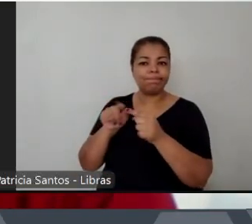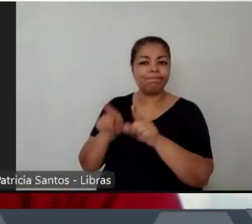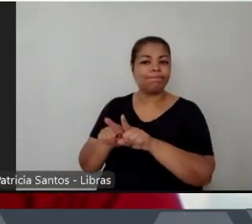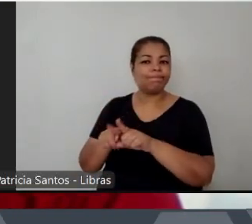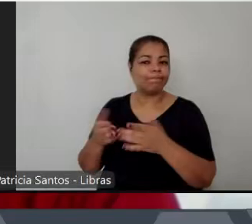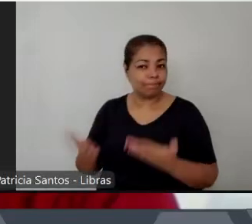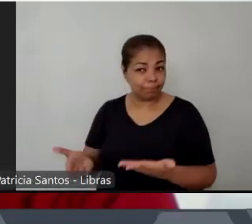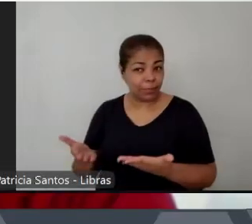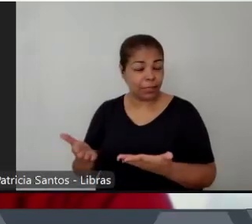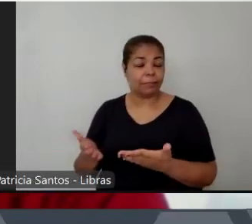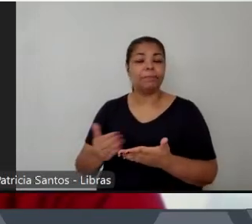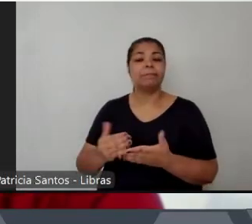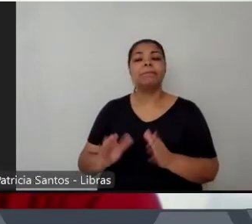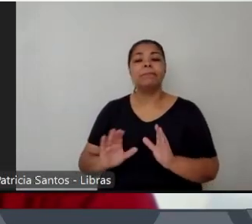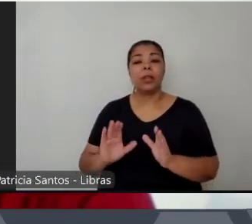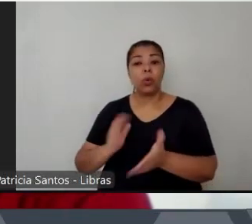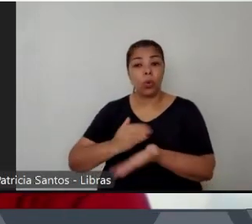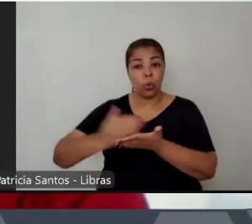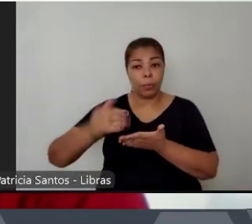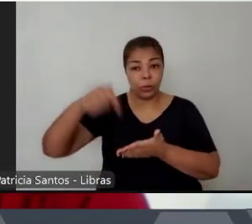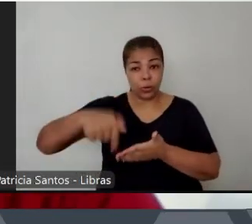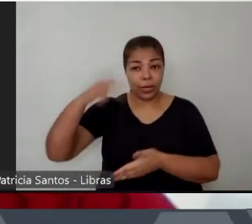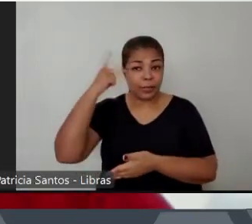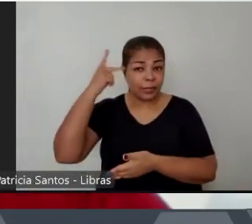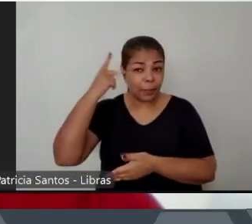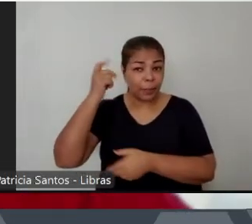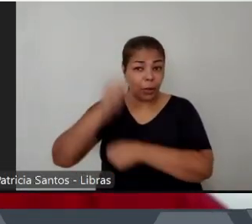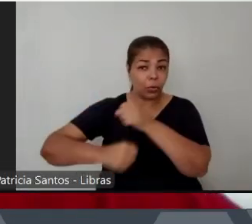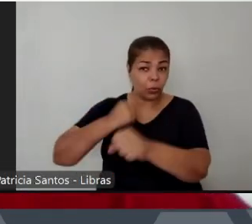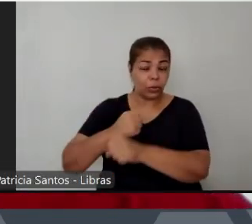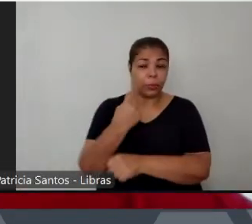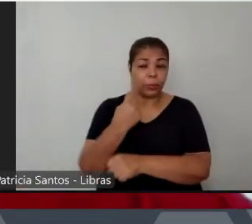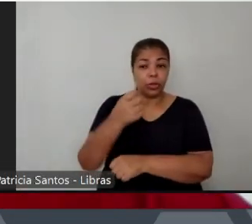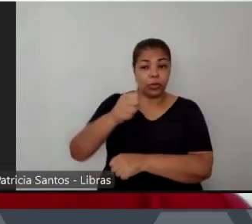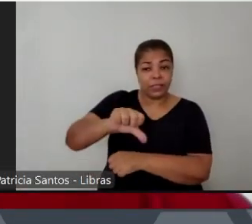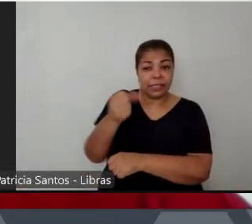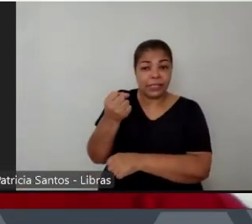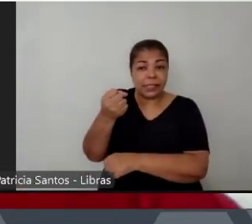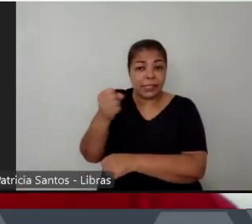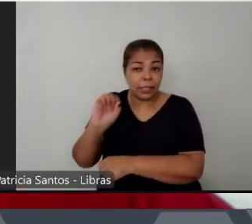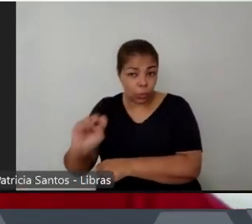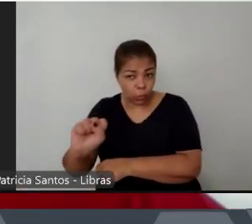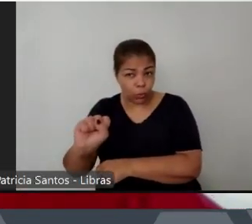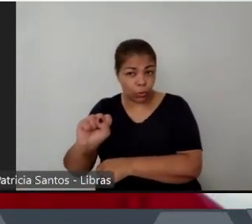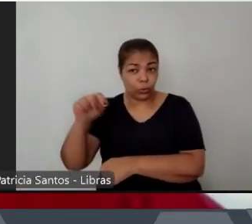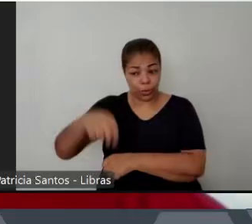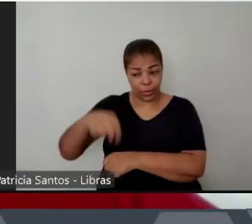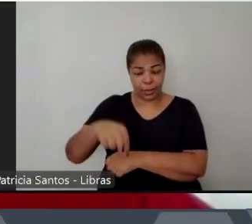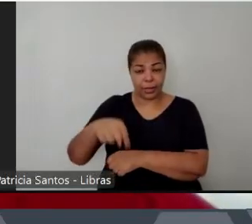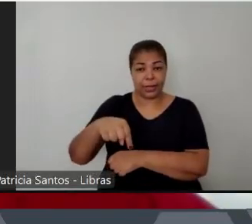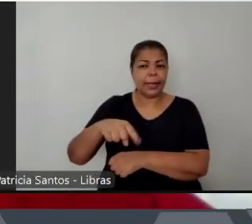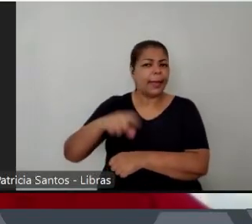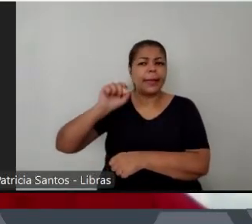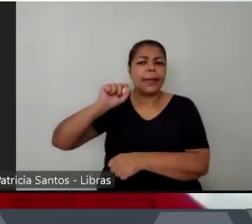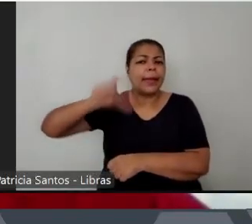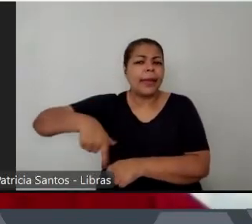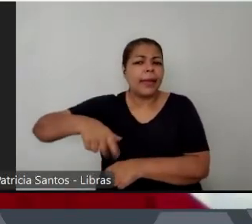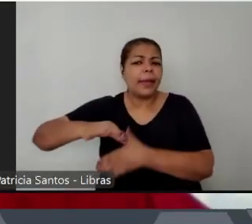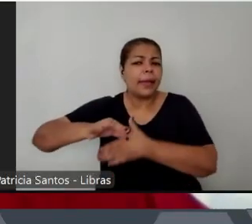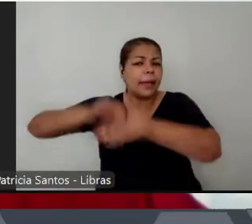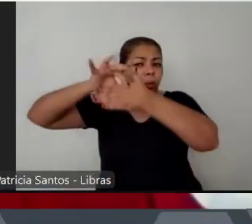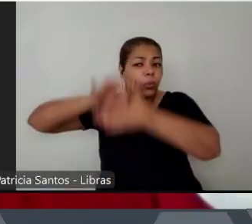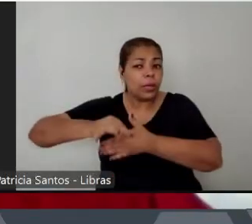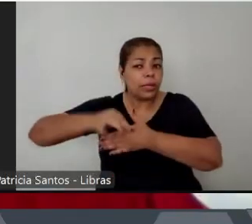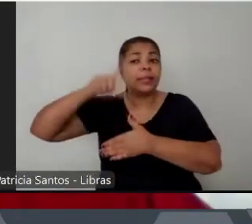em 1968 e quem vai ser o líder do Esquadrão da Morte aqui em São Paulo é justamente o